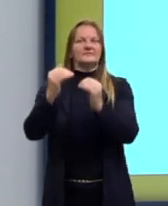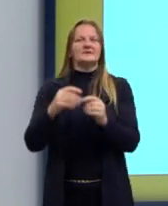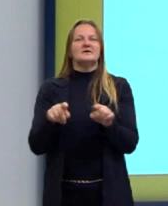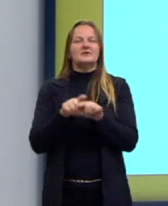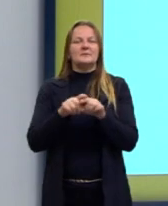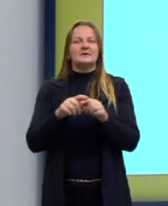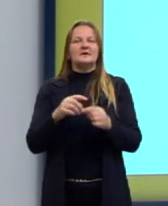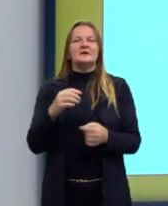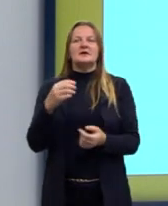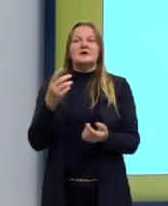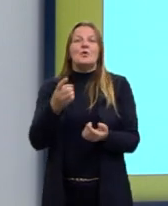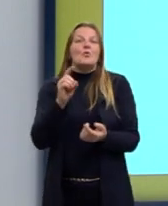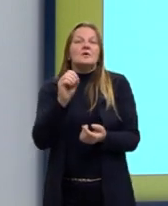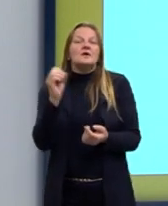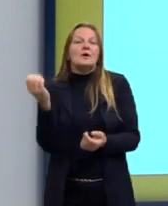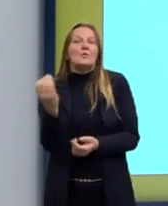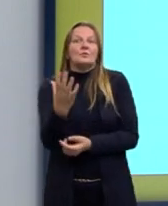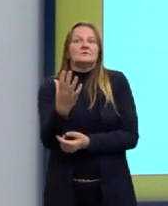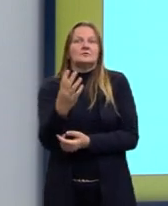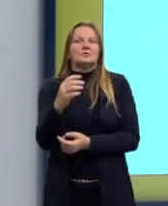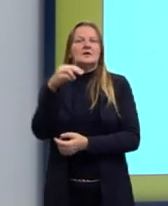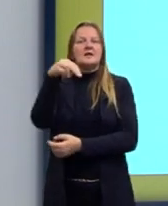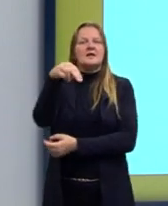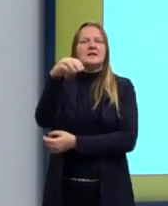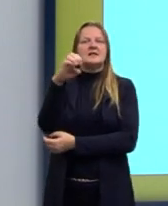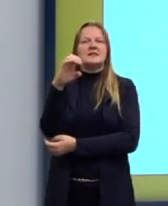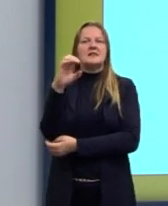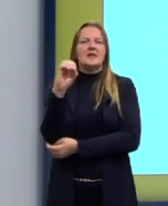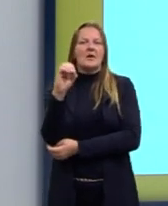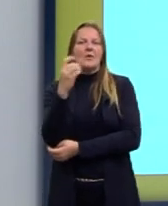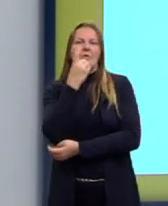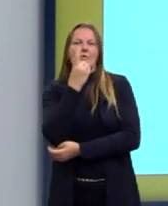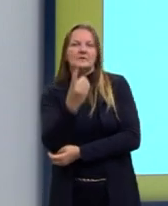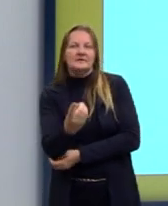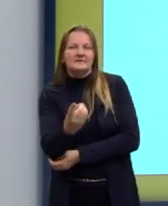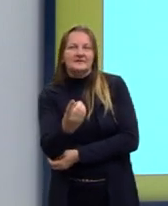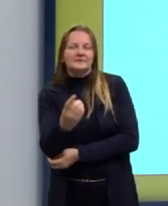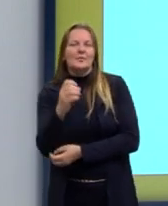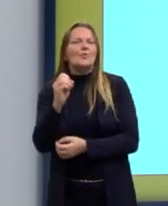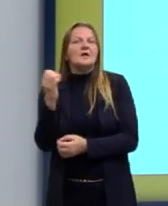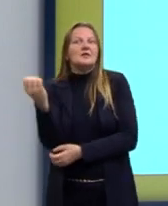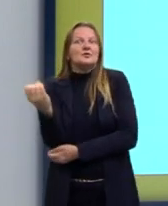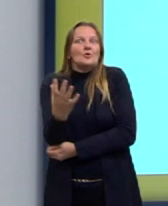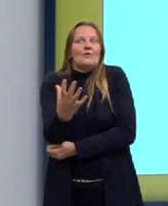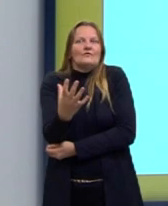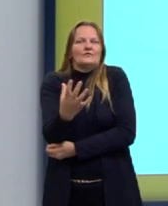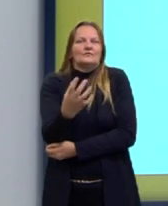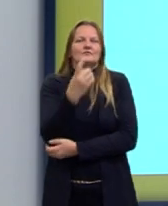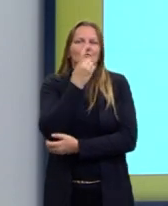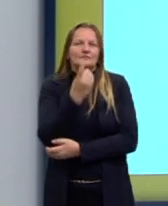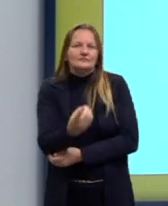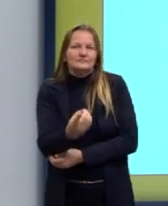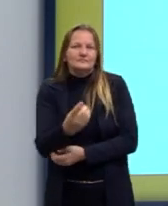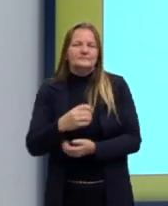neodarwinismo, o novo darwinismo. Então, o que seria o neodarwinismo?